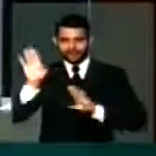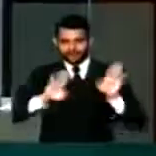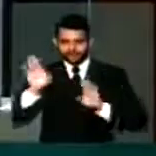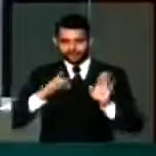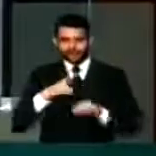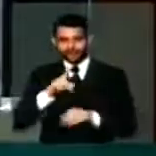pessoal. Muito obrigado, Sr. Presidente.